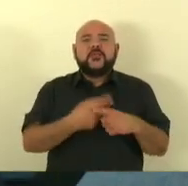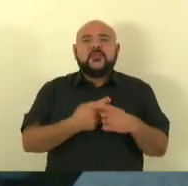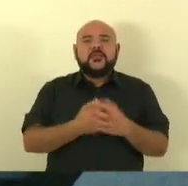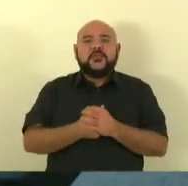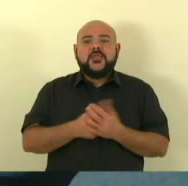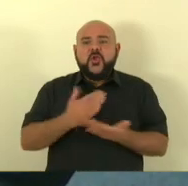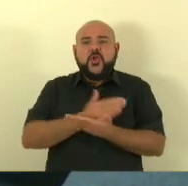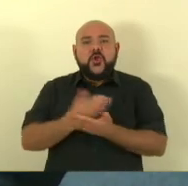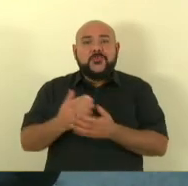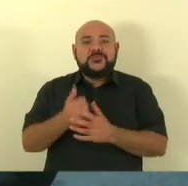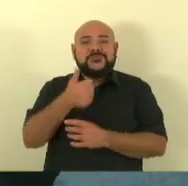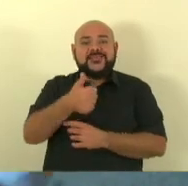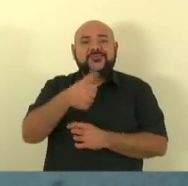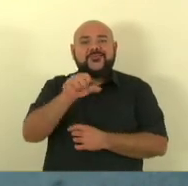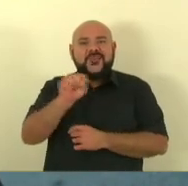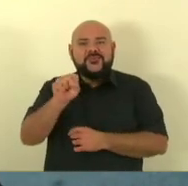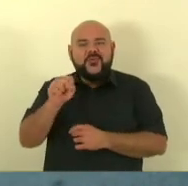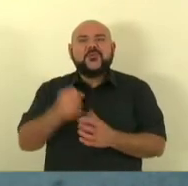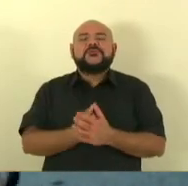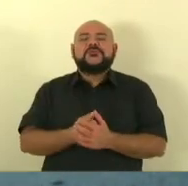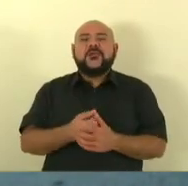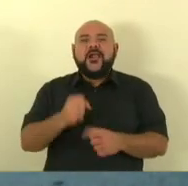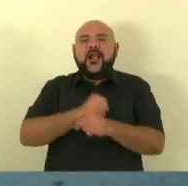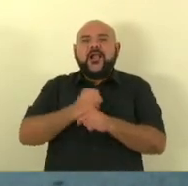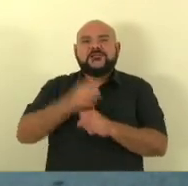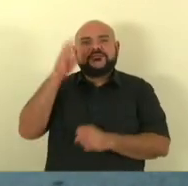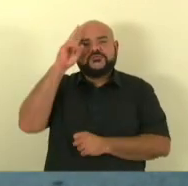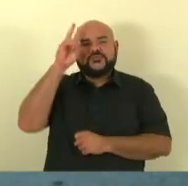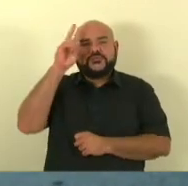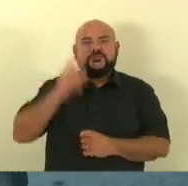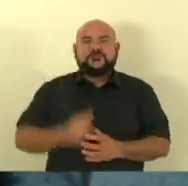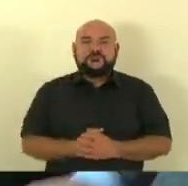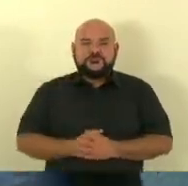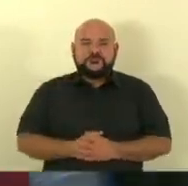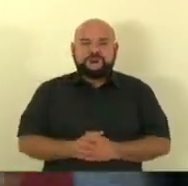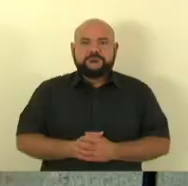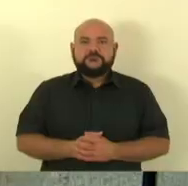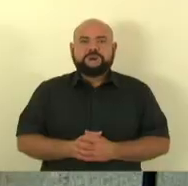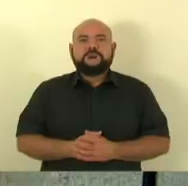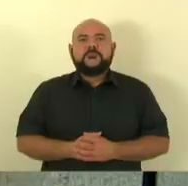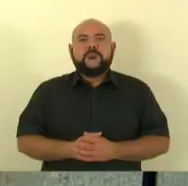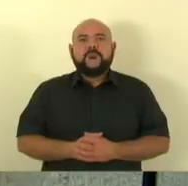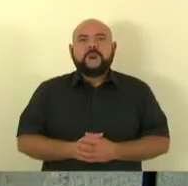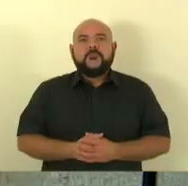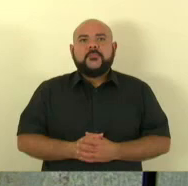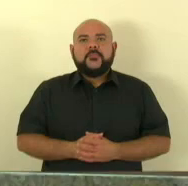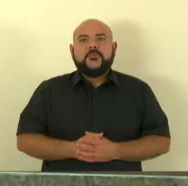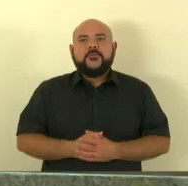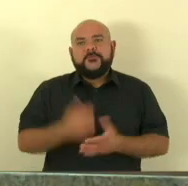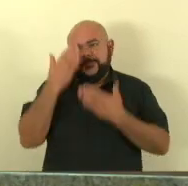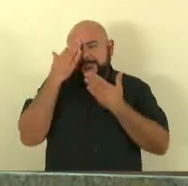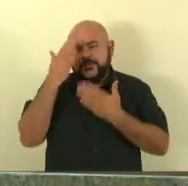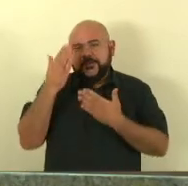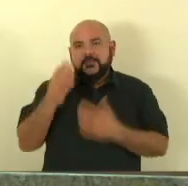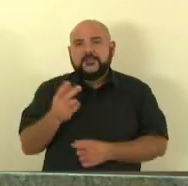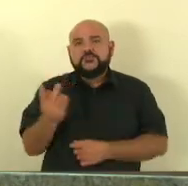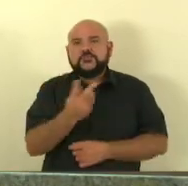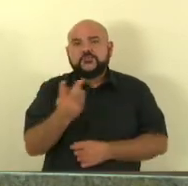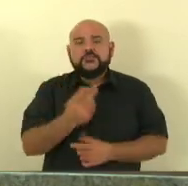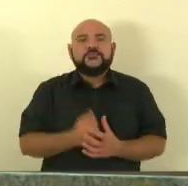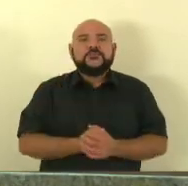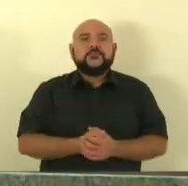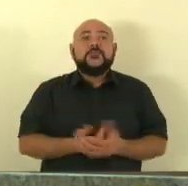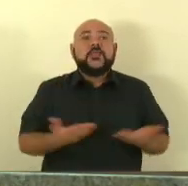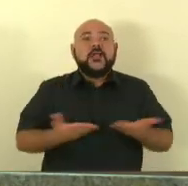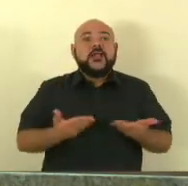anos de história obrigado presidente parabéns capitão sustentação pela sua fala obrigado deputado muito obrigado deputado muito obrigado capitão com a palavra